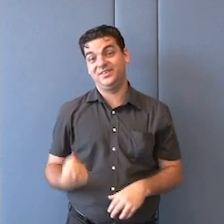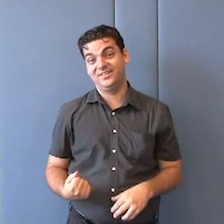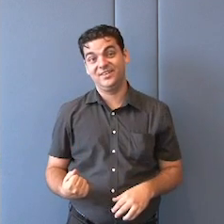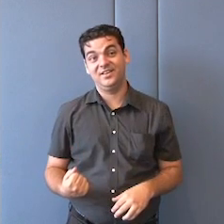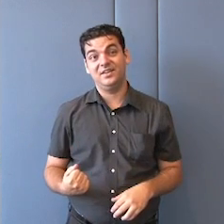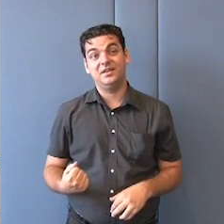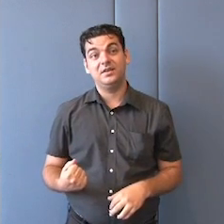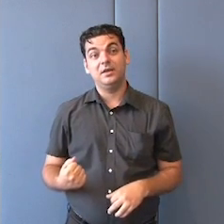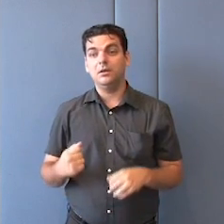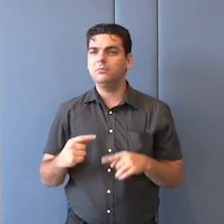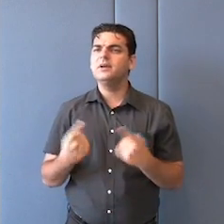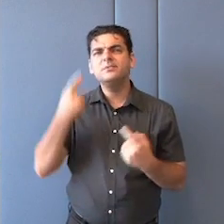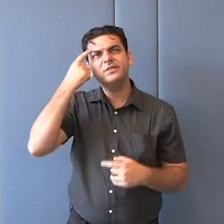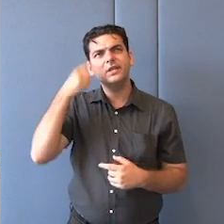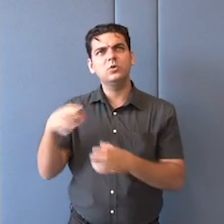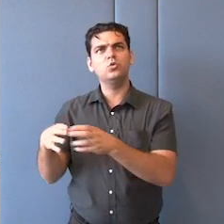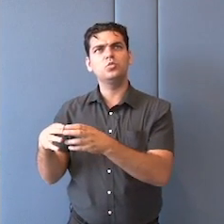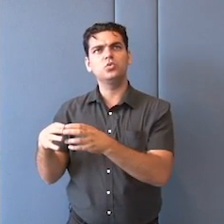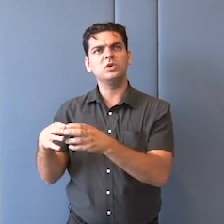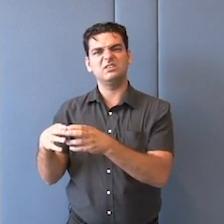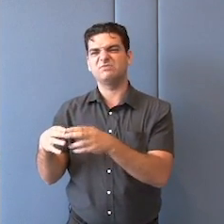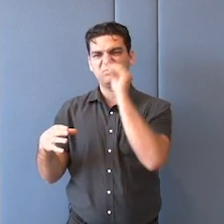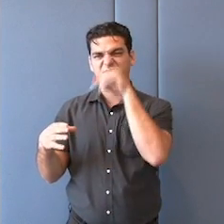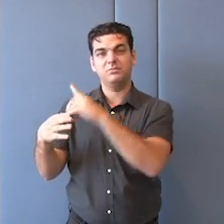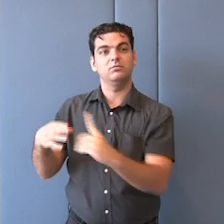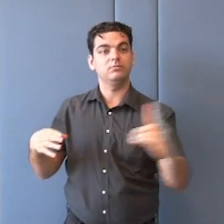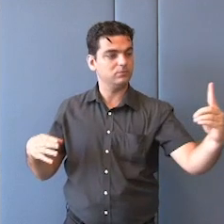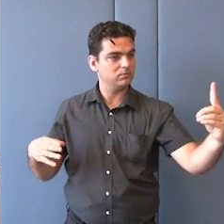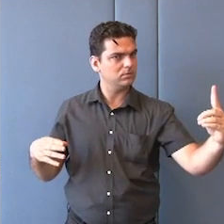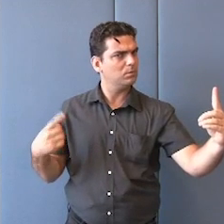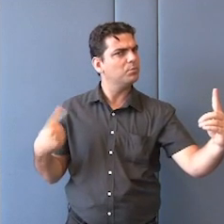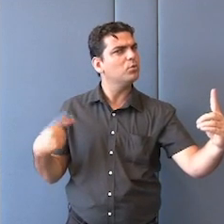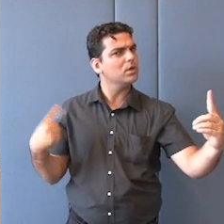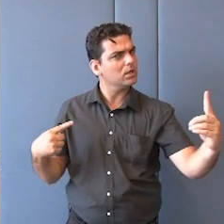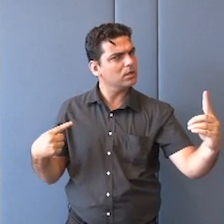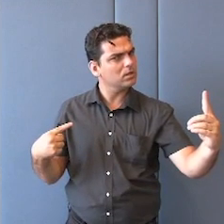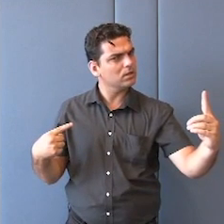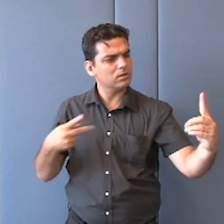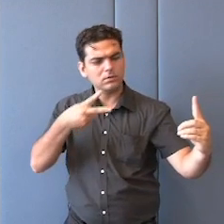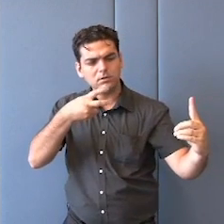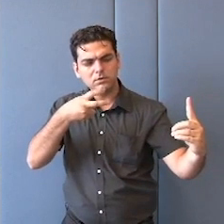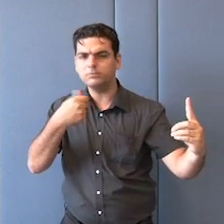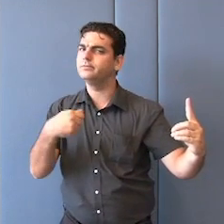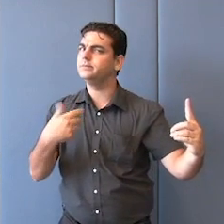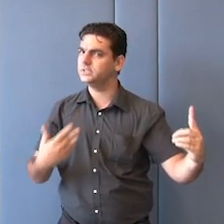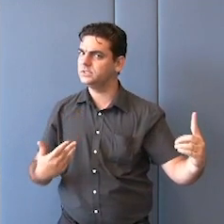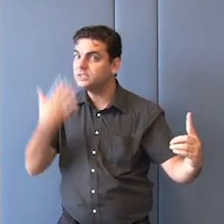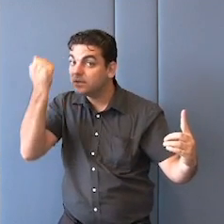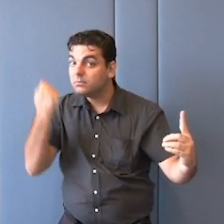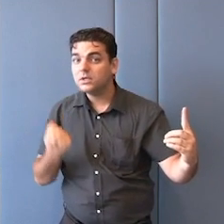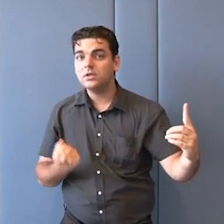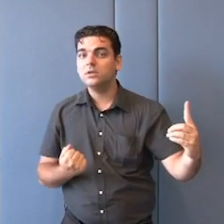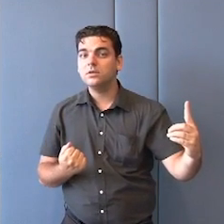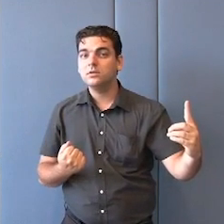estudados a fundo, e não simplesmente desmerecidos, assim, de saída. Isso é o que muitas vezes tem